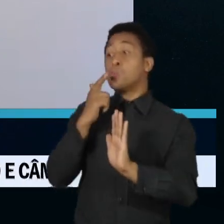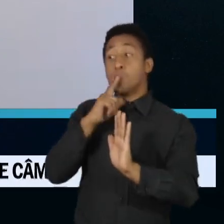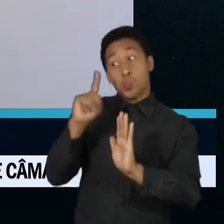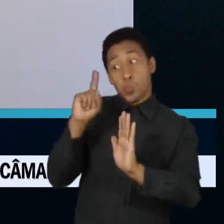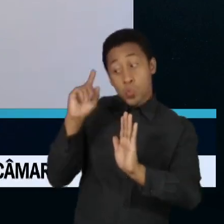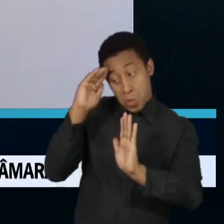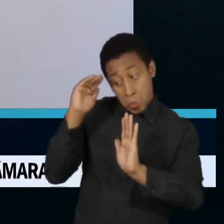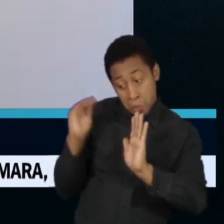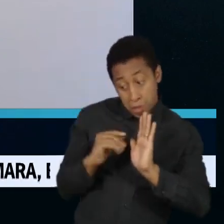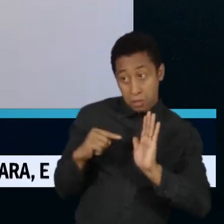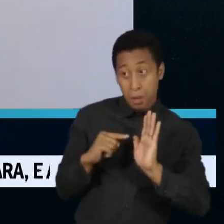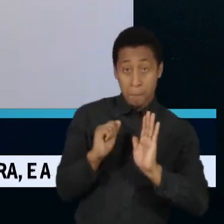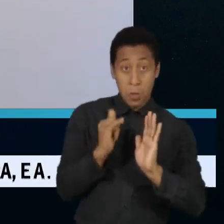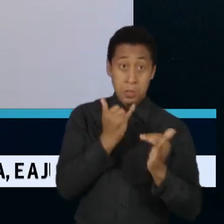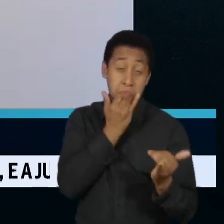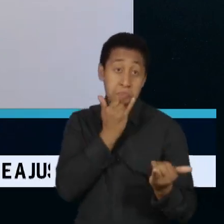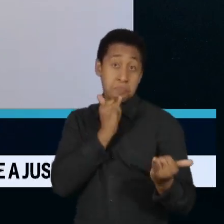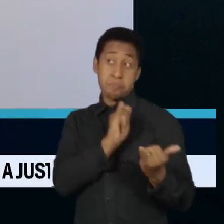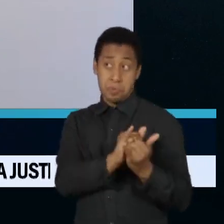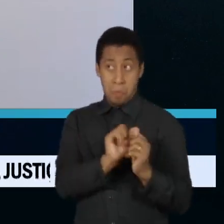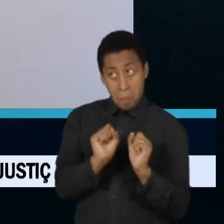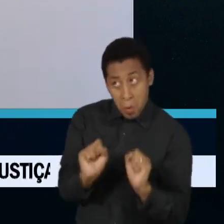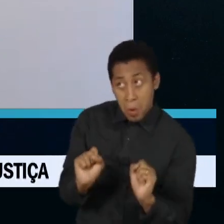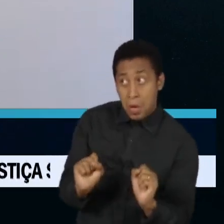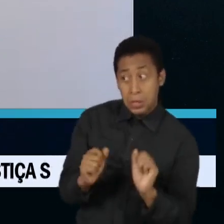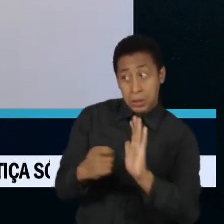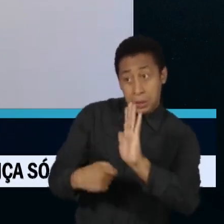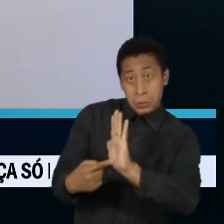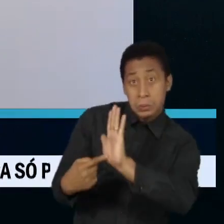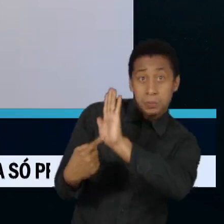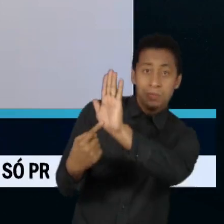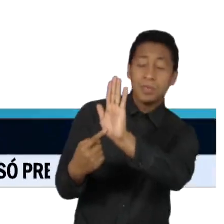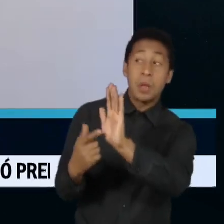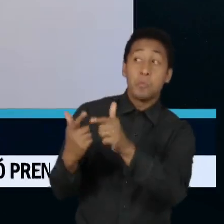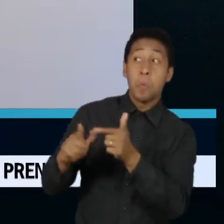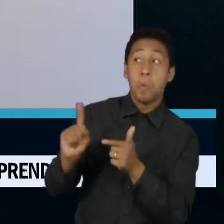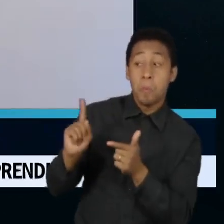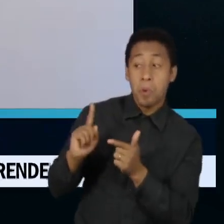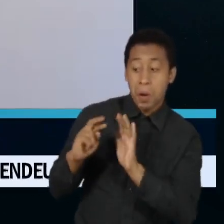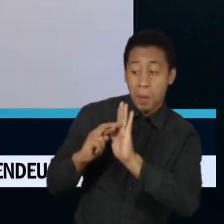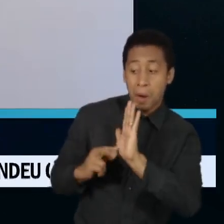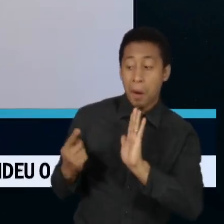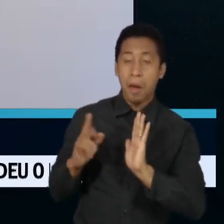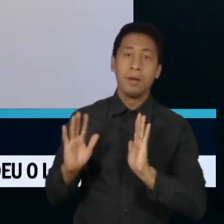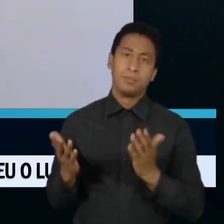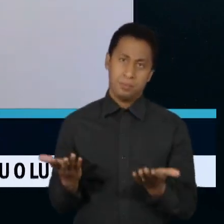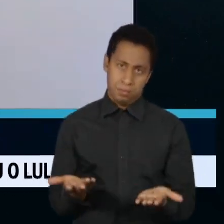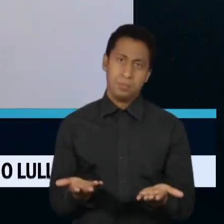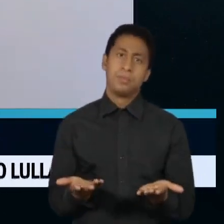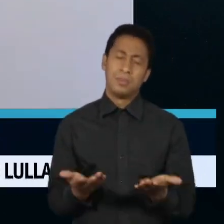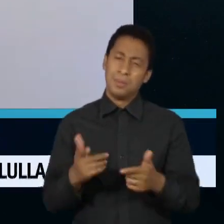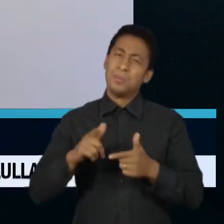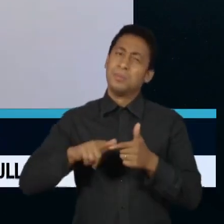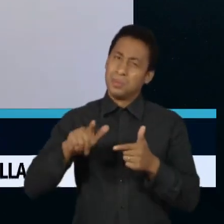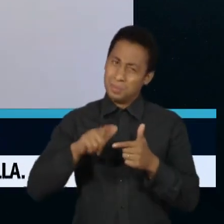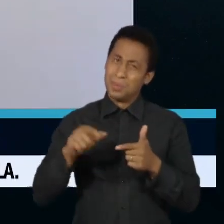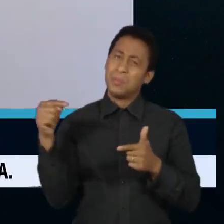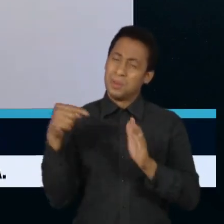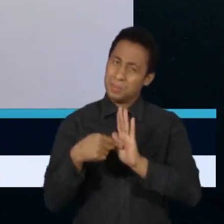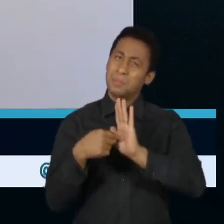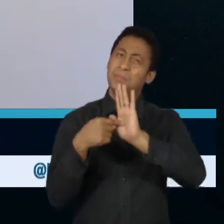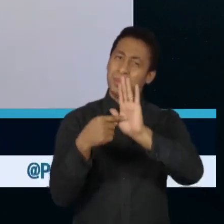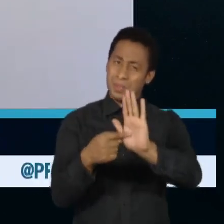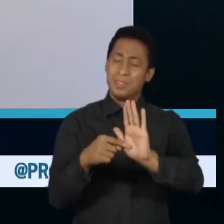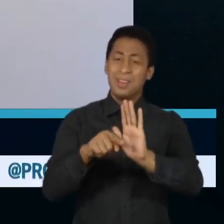tudo bem não ter valido, tudo bem a gente não ter cumprido essas leis. A gente tem um problema central aqui que são